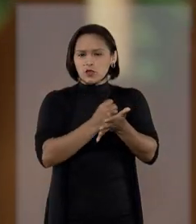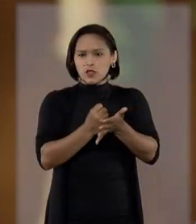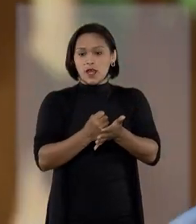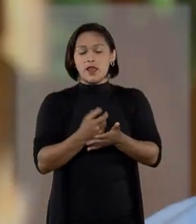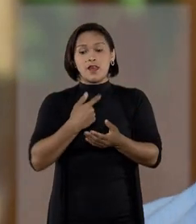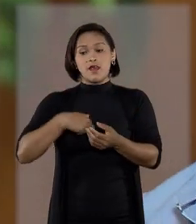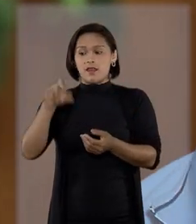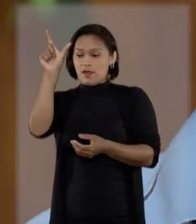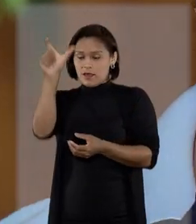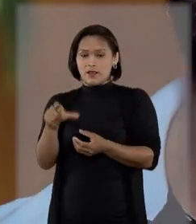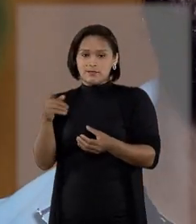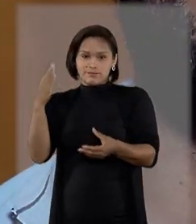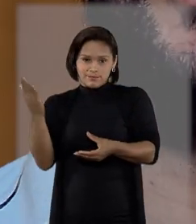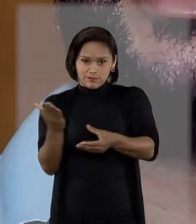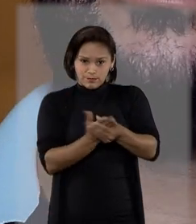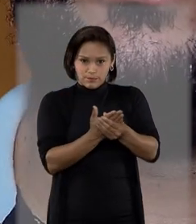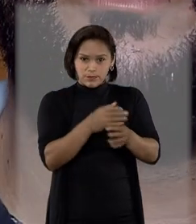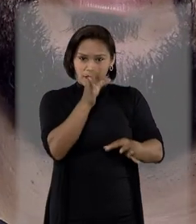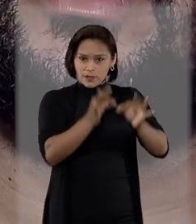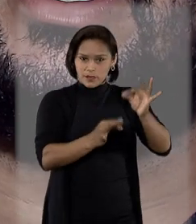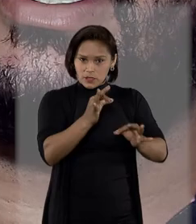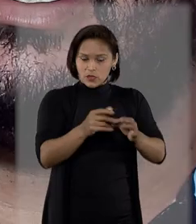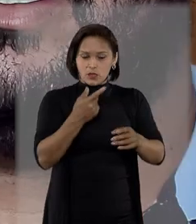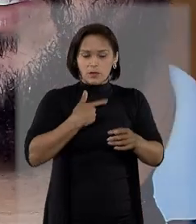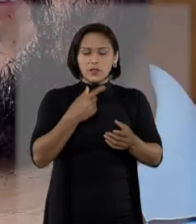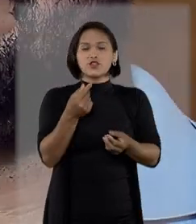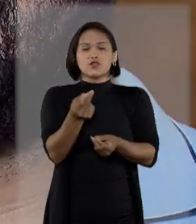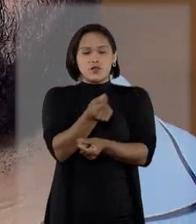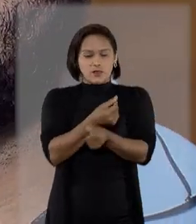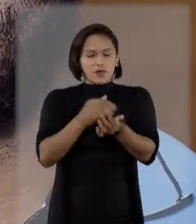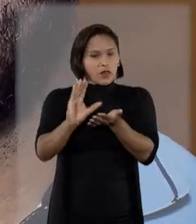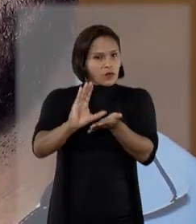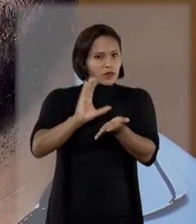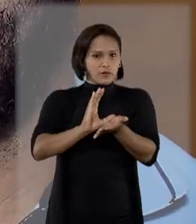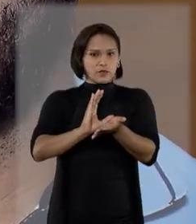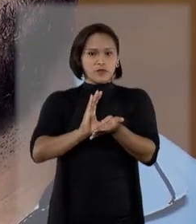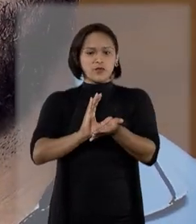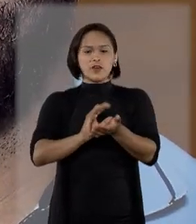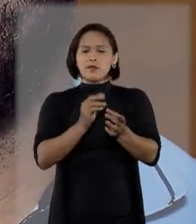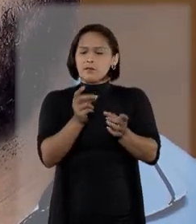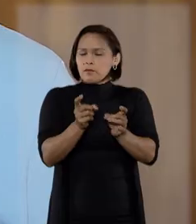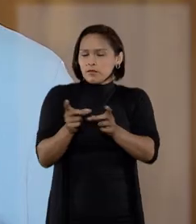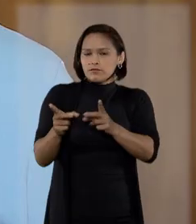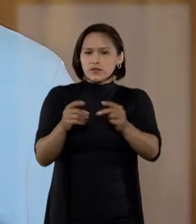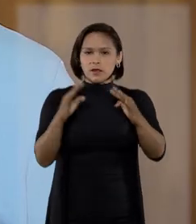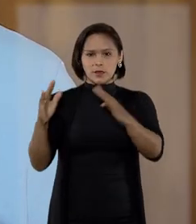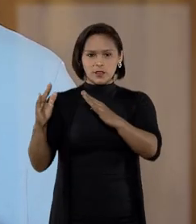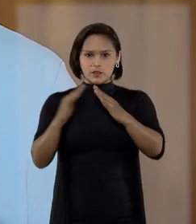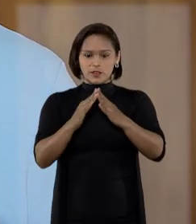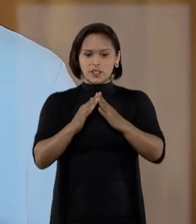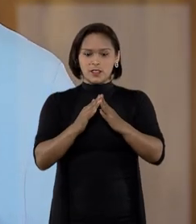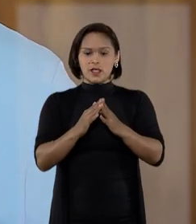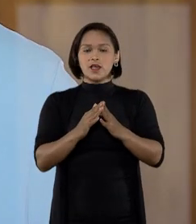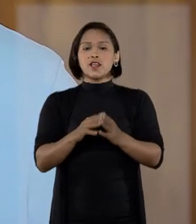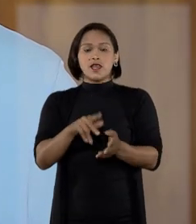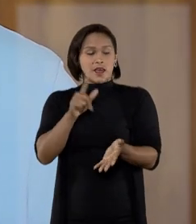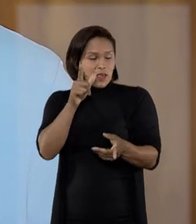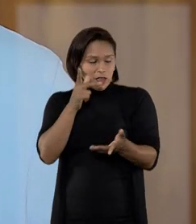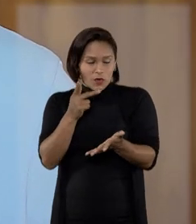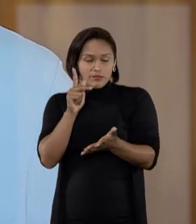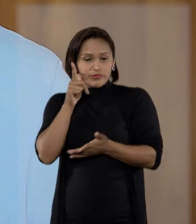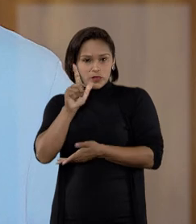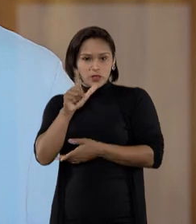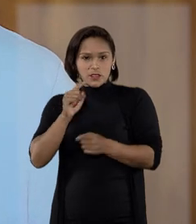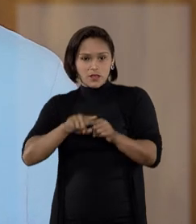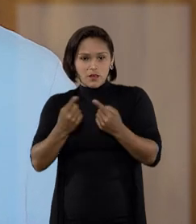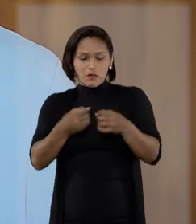Renato processou a construtora do imóvel pedindo ressarcimento dos valores pagos pelos serviços de corretagem. Ele ganhou a causa, mas diz que